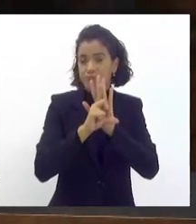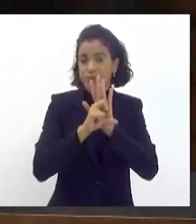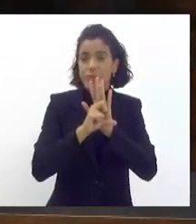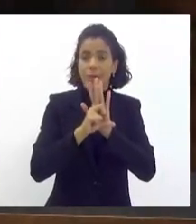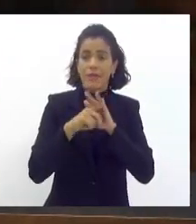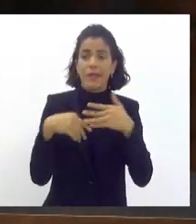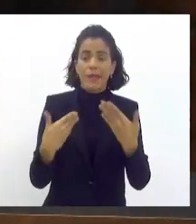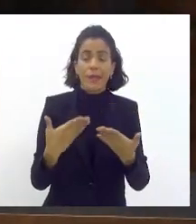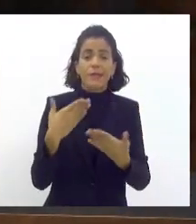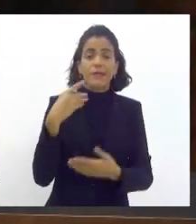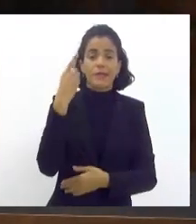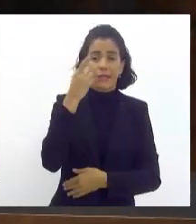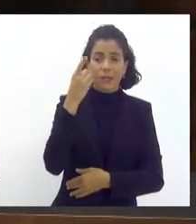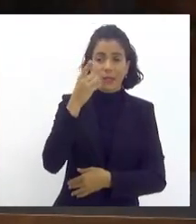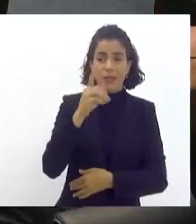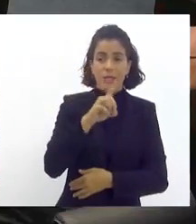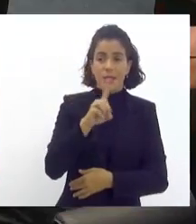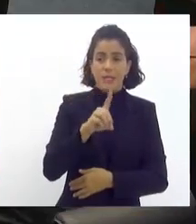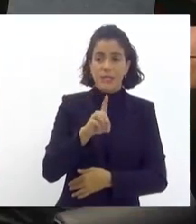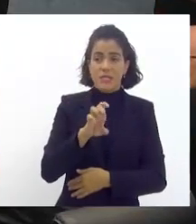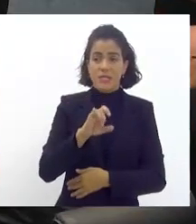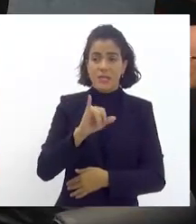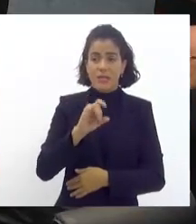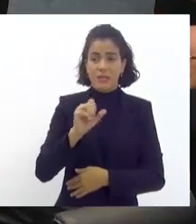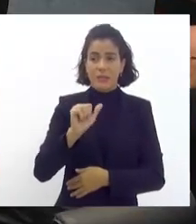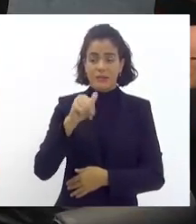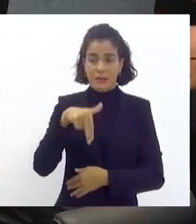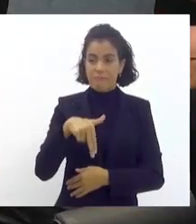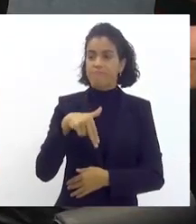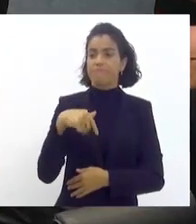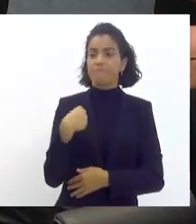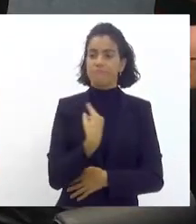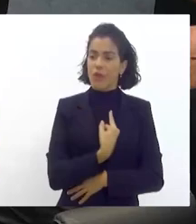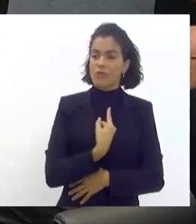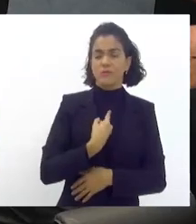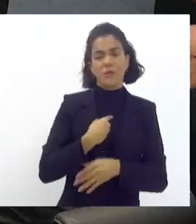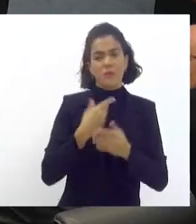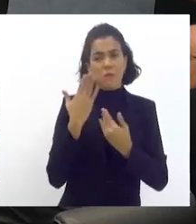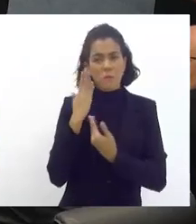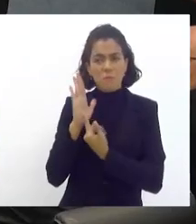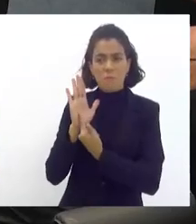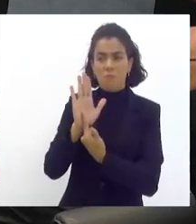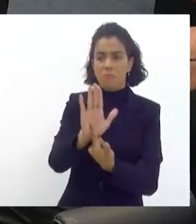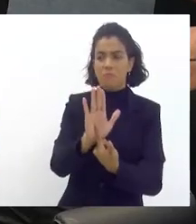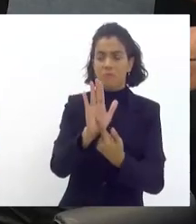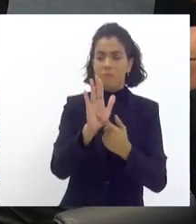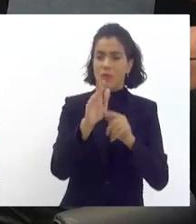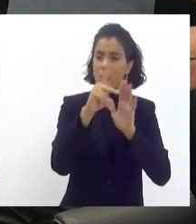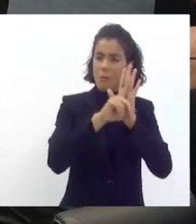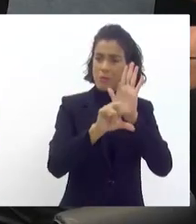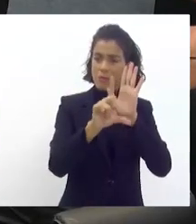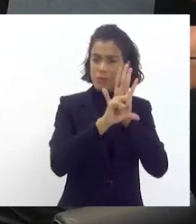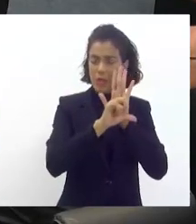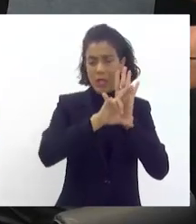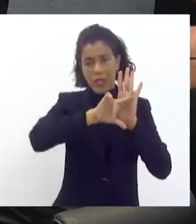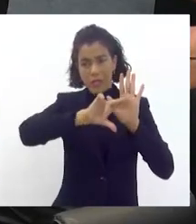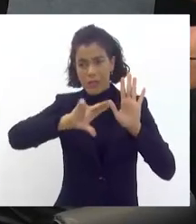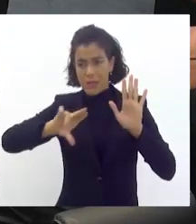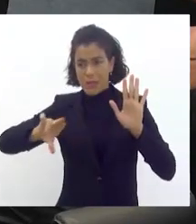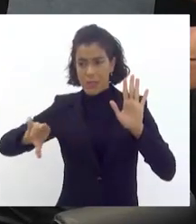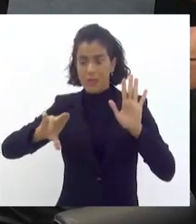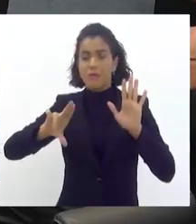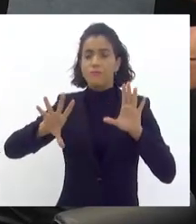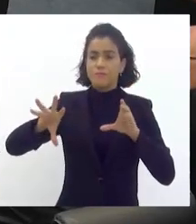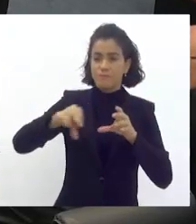E aí, deputada Zeidan, nós decidimos trazer todos os projetos que de alguma forma versem sobre o carnaval, para que a gente